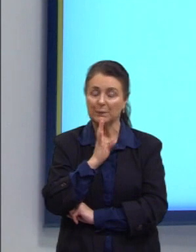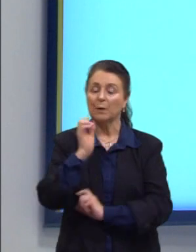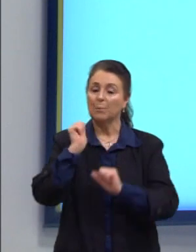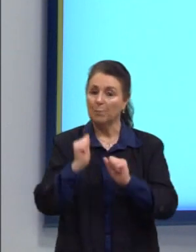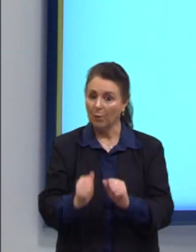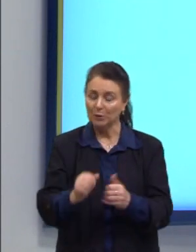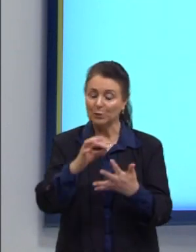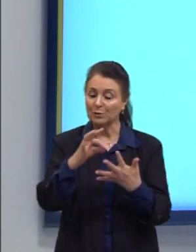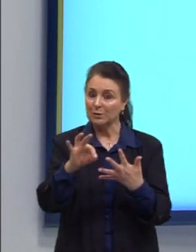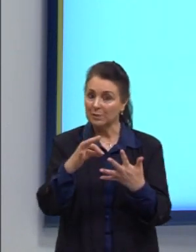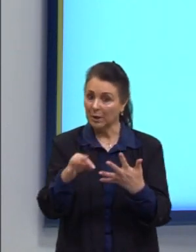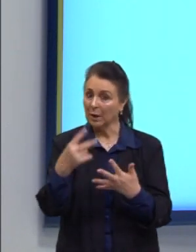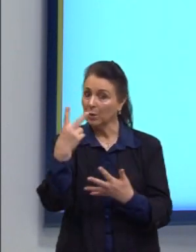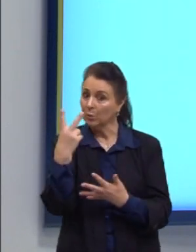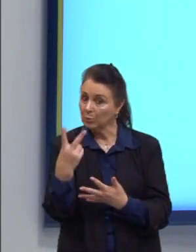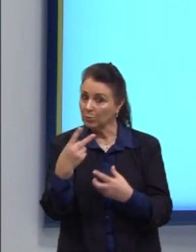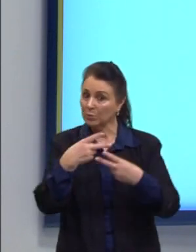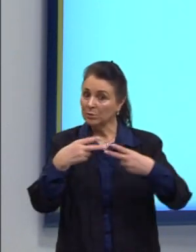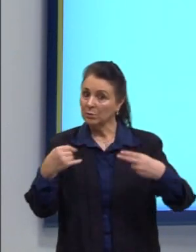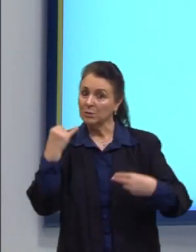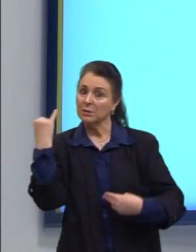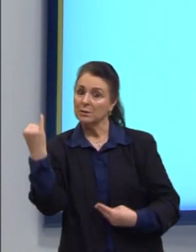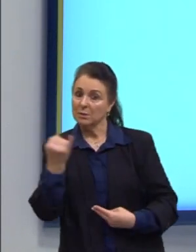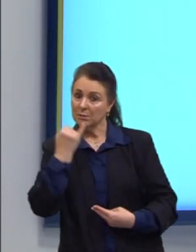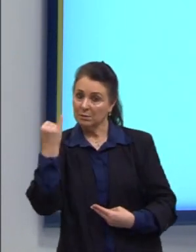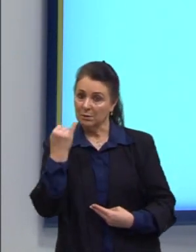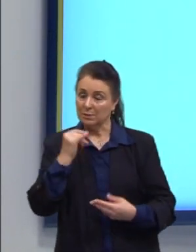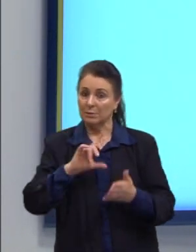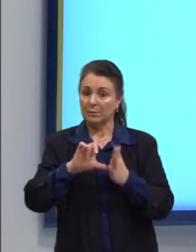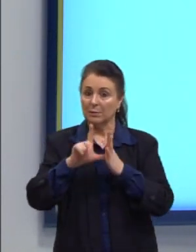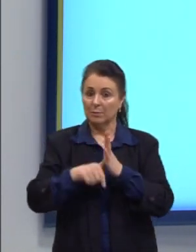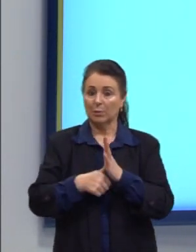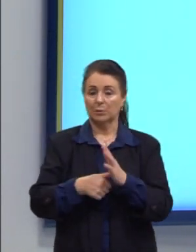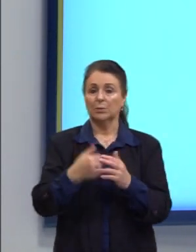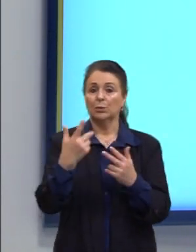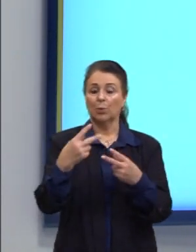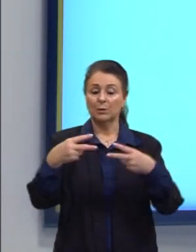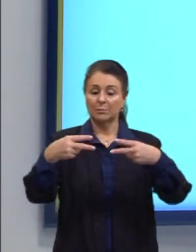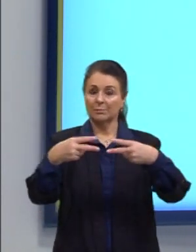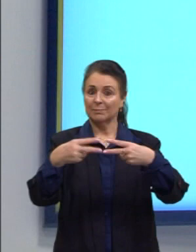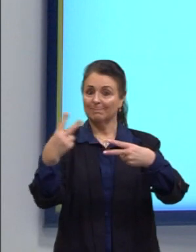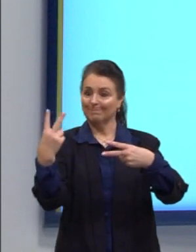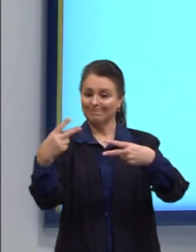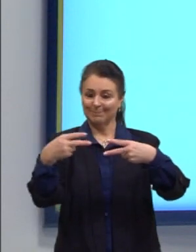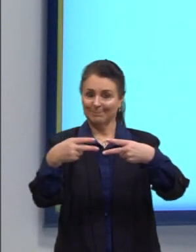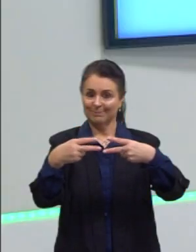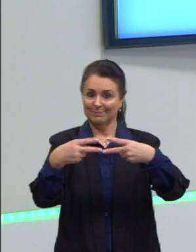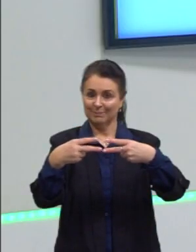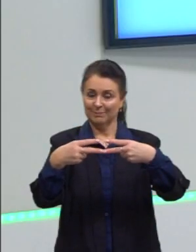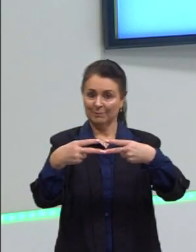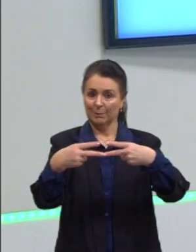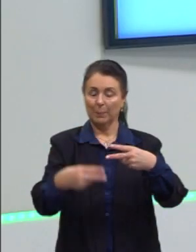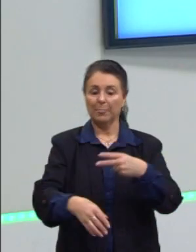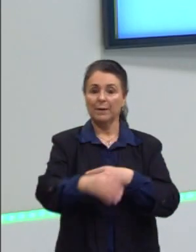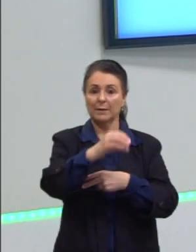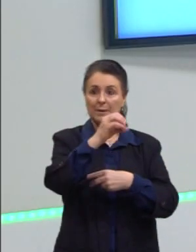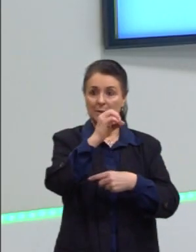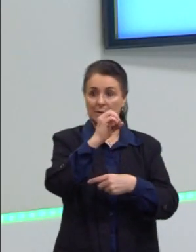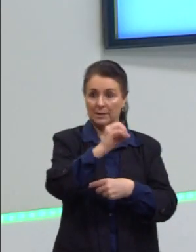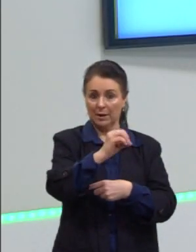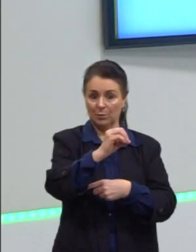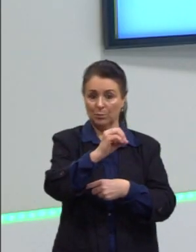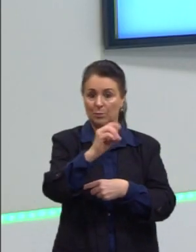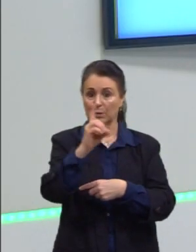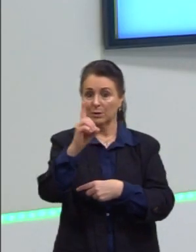destacar dois pontos, né? E a partir desses pontos, então, dois pares ordenados. O par 0 e 17,